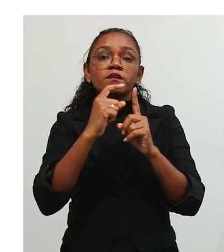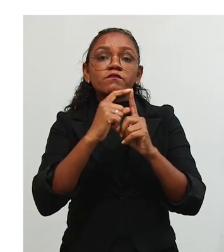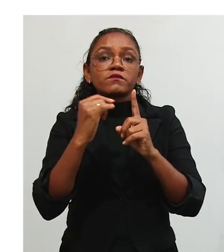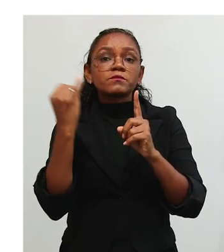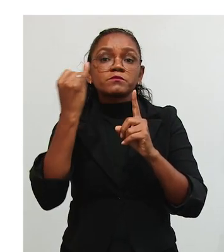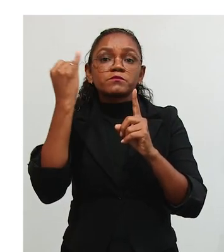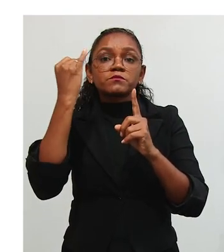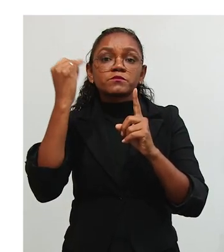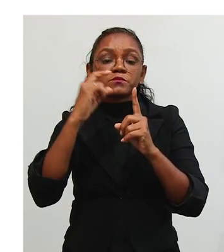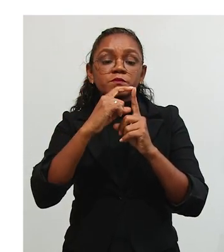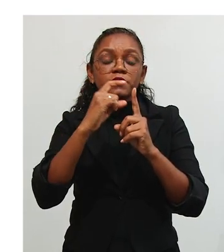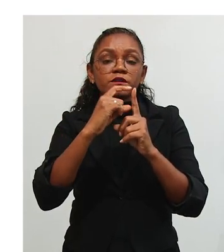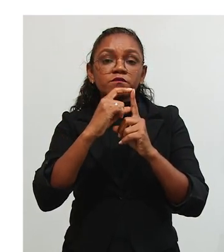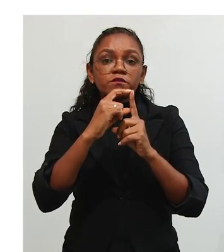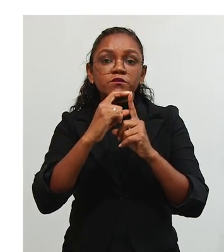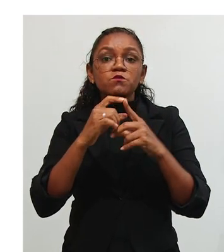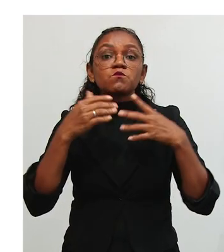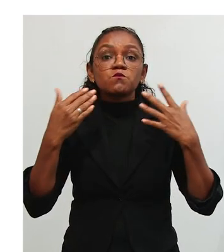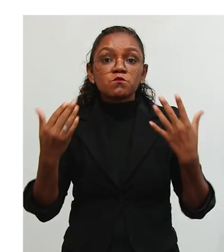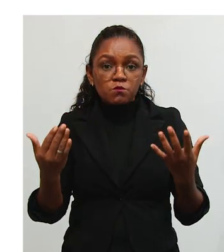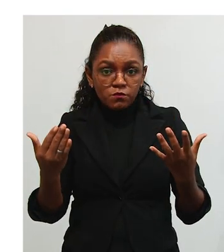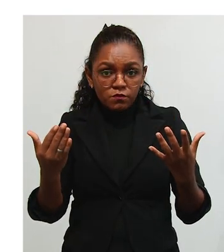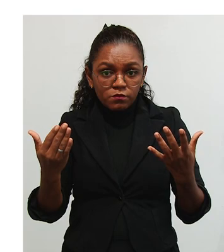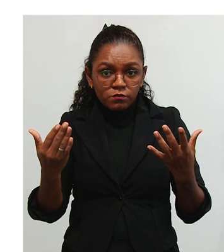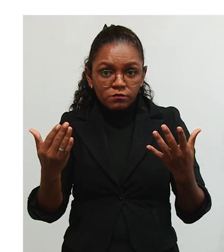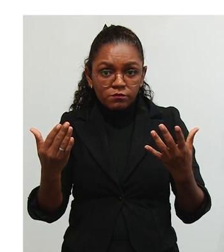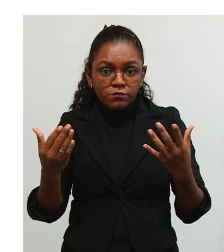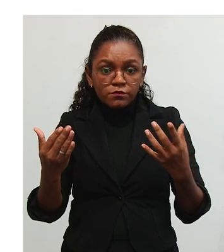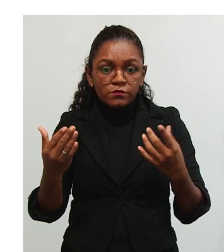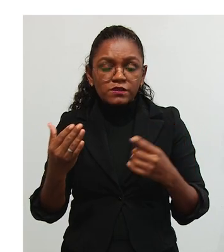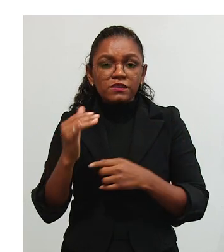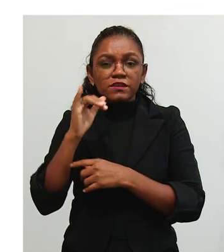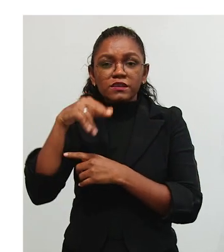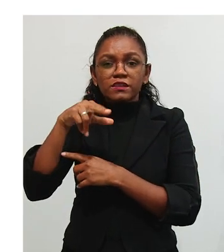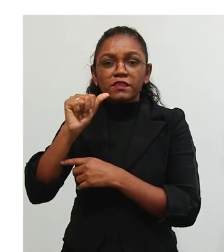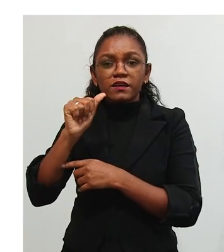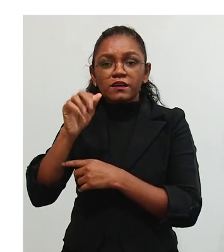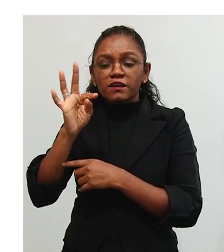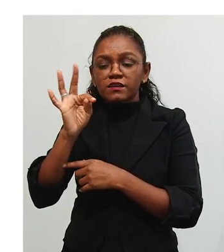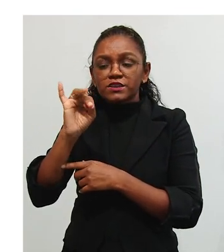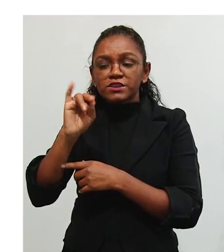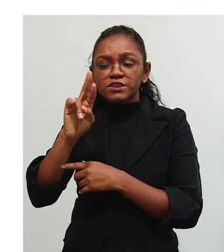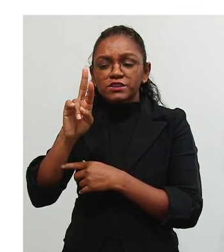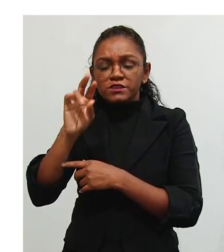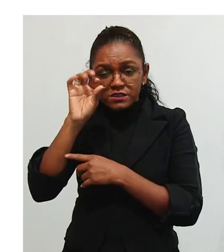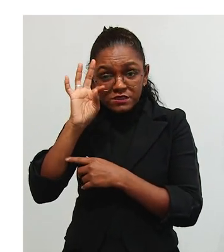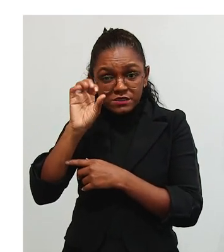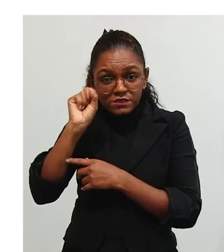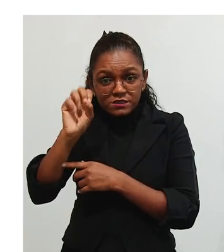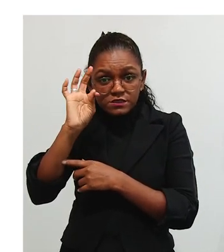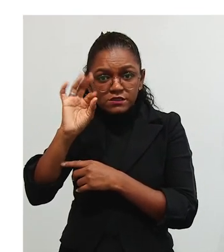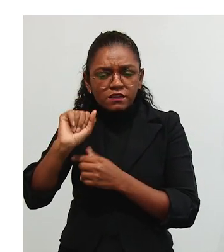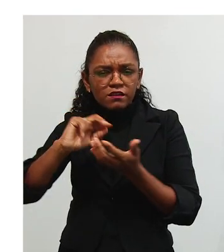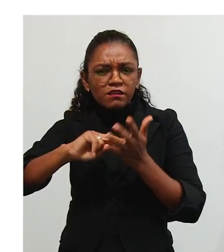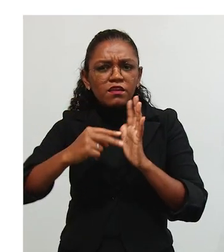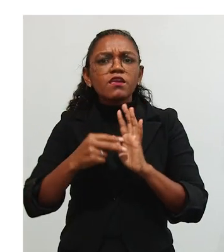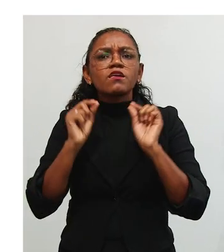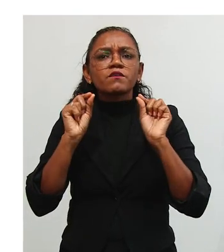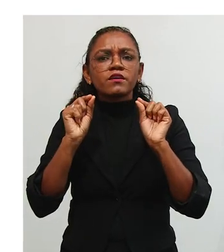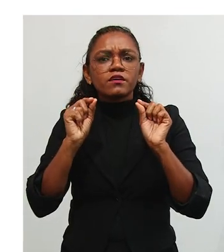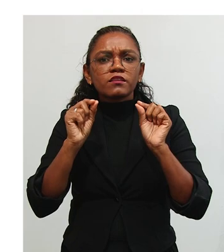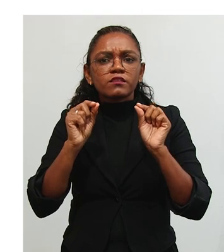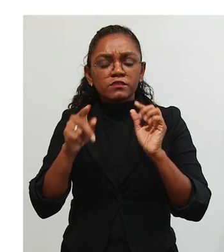é, então, a palavra-chave, né, o conceito-chave dessa concepção? Inatista. Quando nós lemos